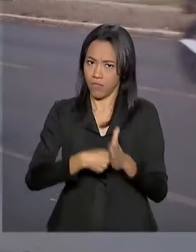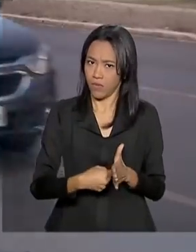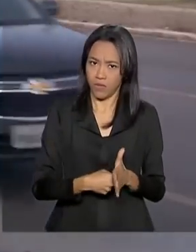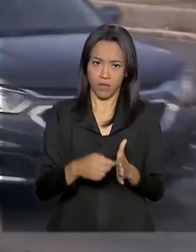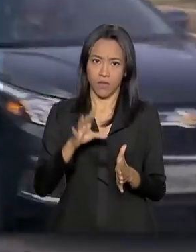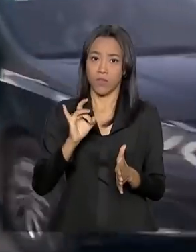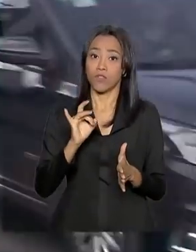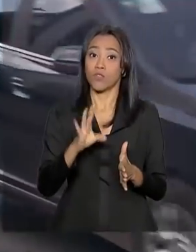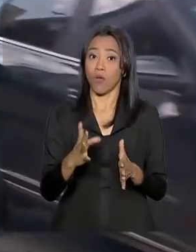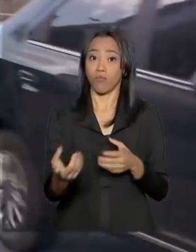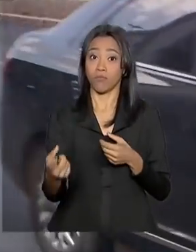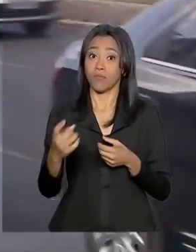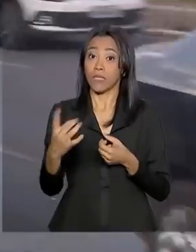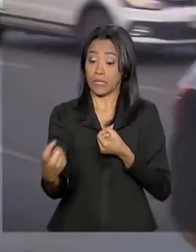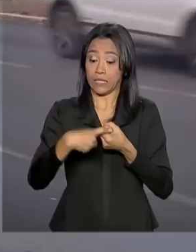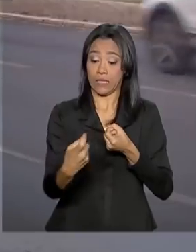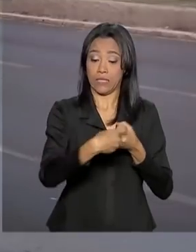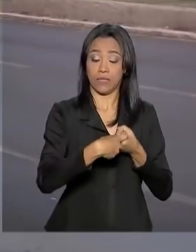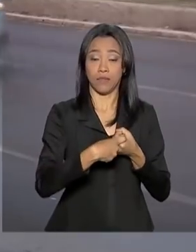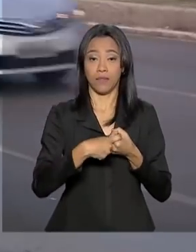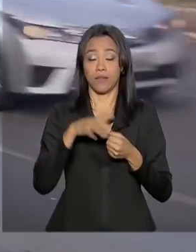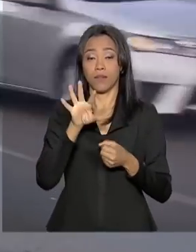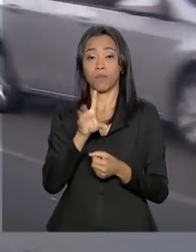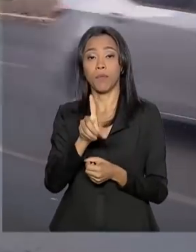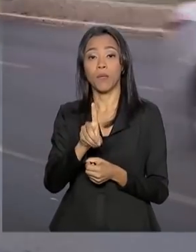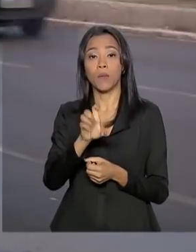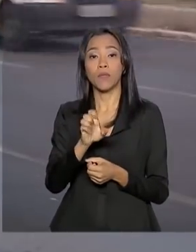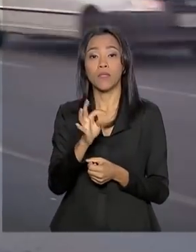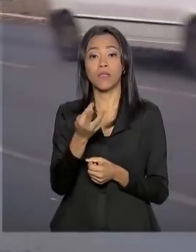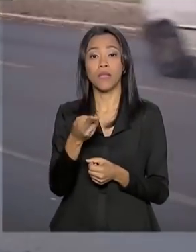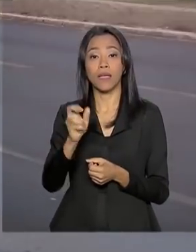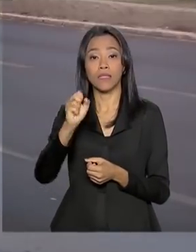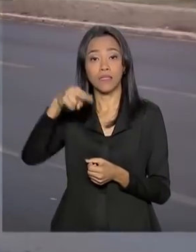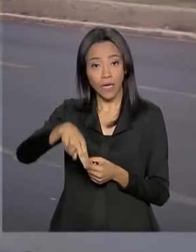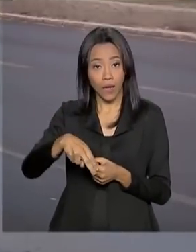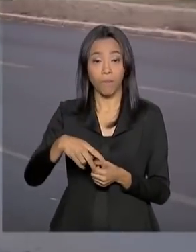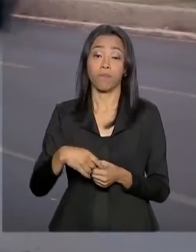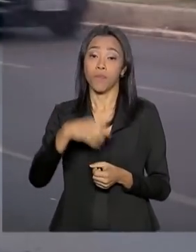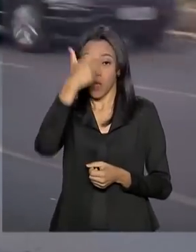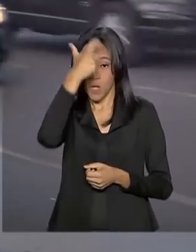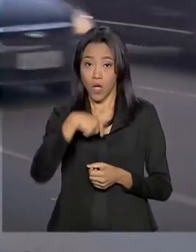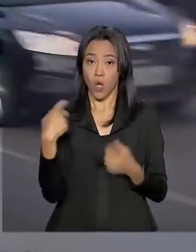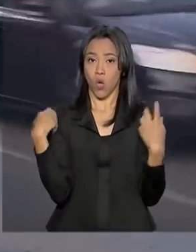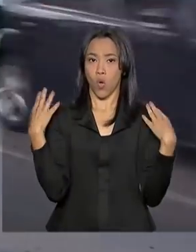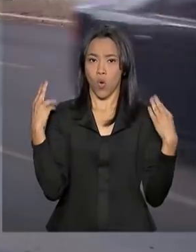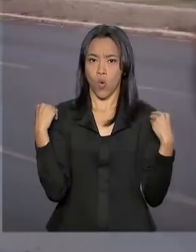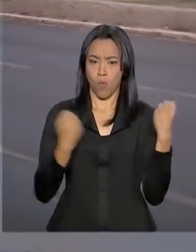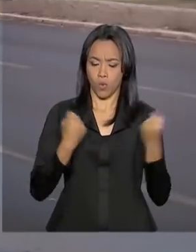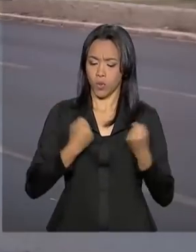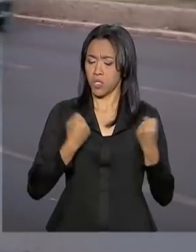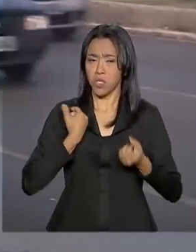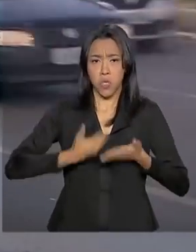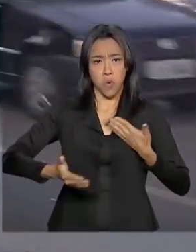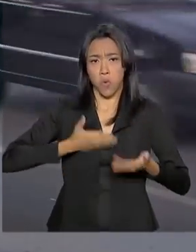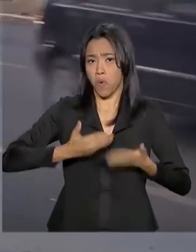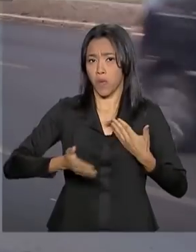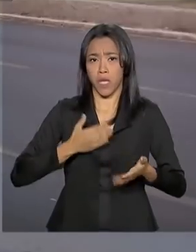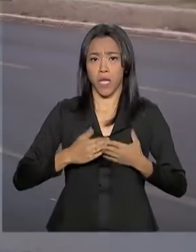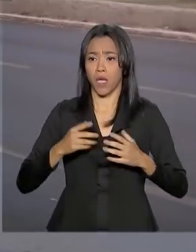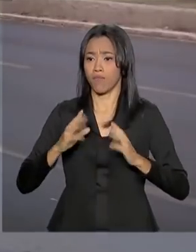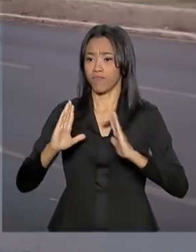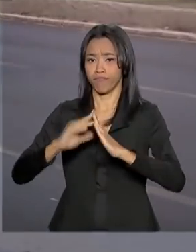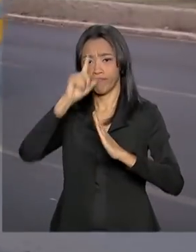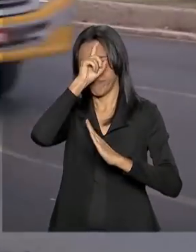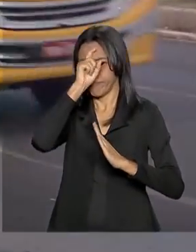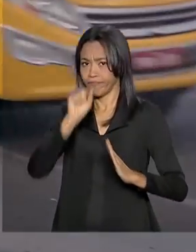credenciada pelo Detran. Se a proposta for aprovada, o motorista poderá fazer o exame em qualquer clínica particular ou